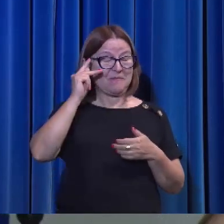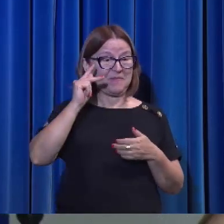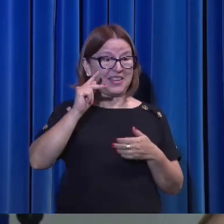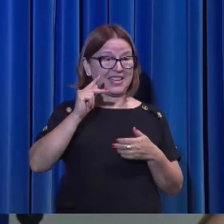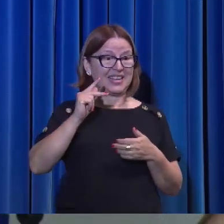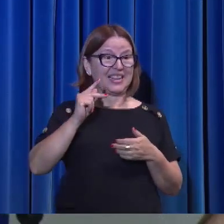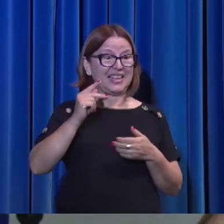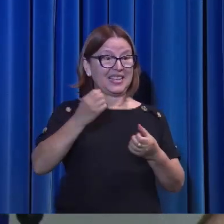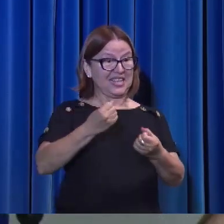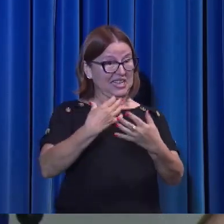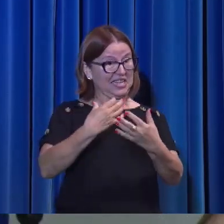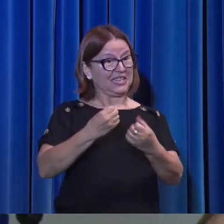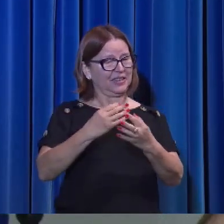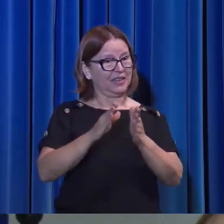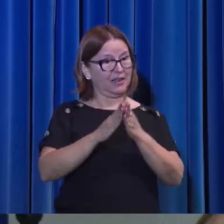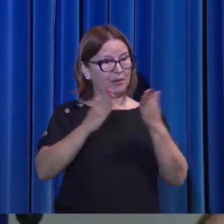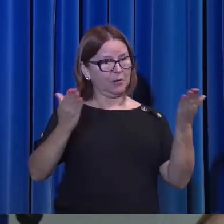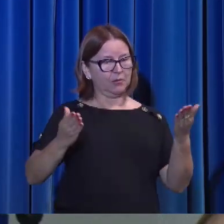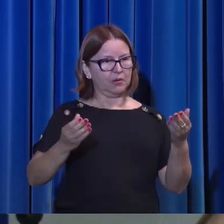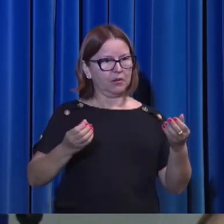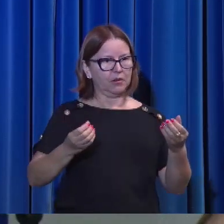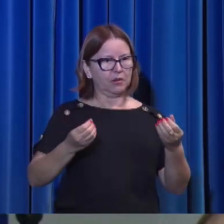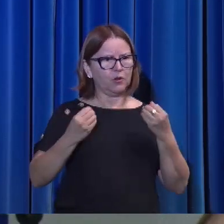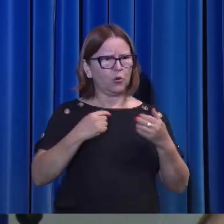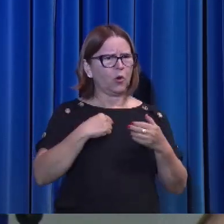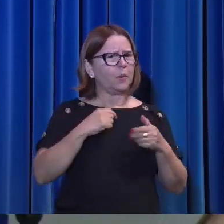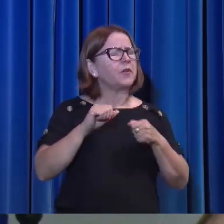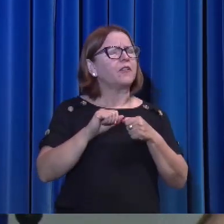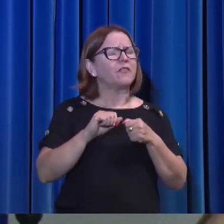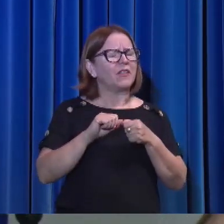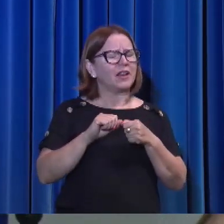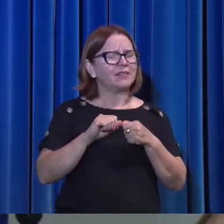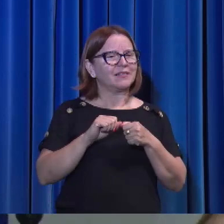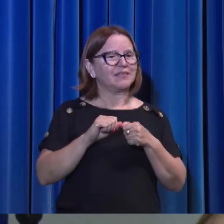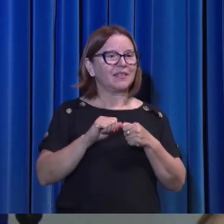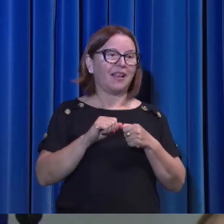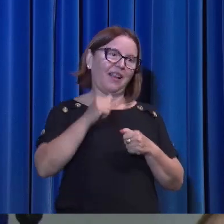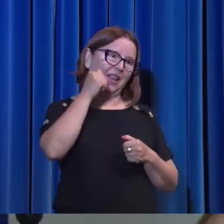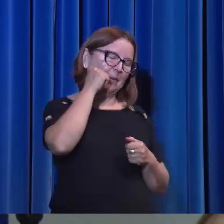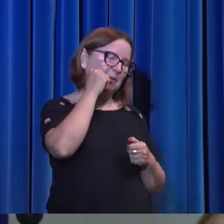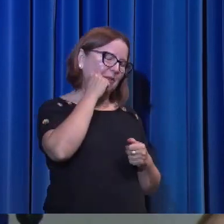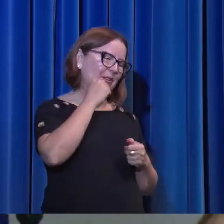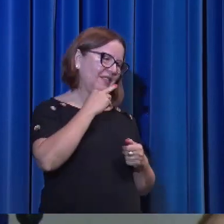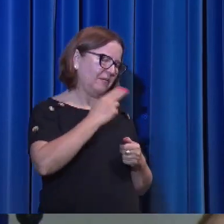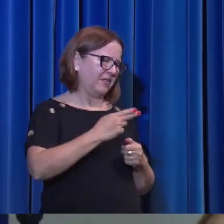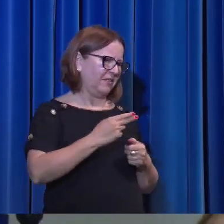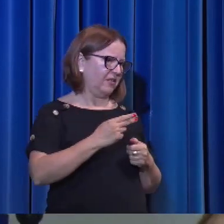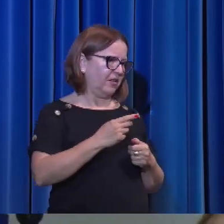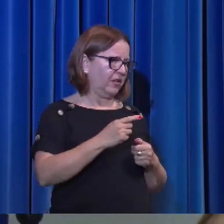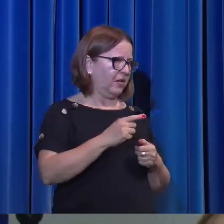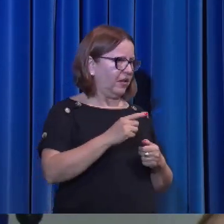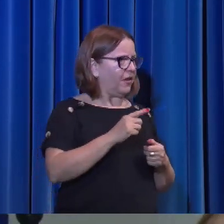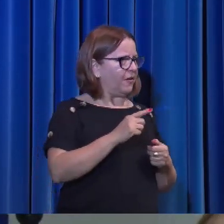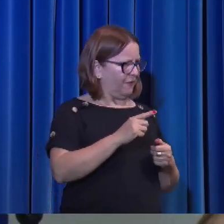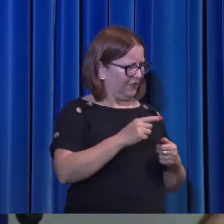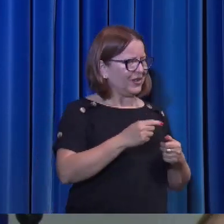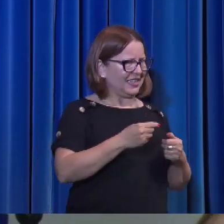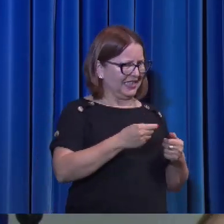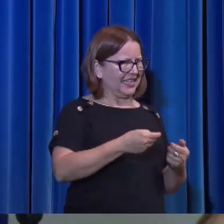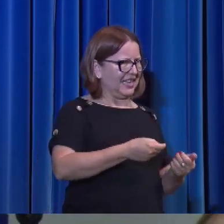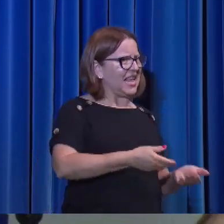a Bíblia. Como eu faço? Aí, a missionária disse, você não recebeu a Bíblia?